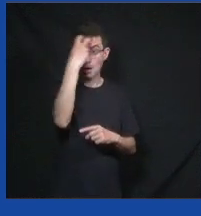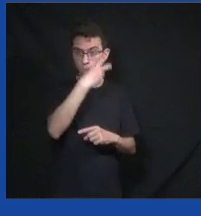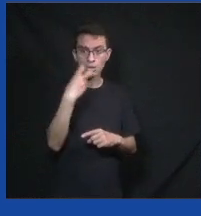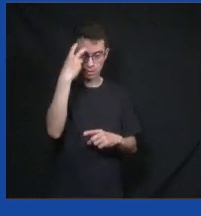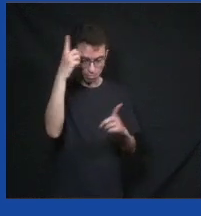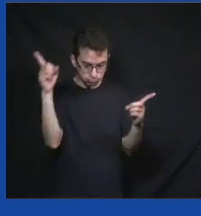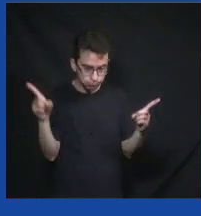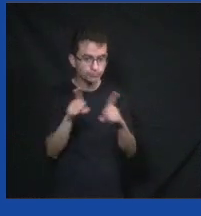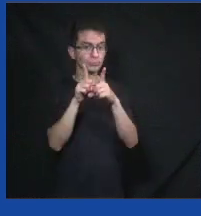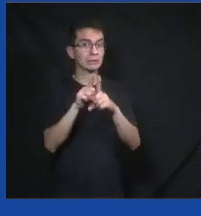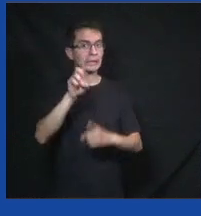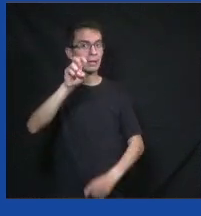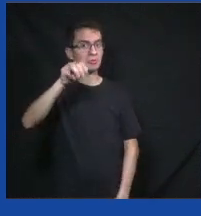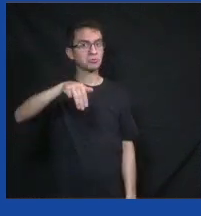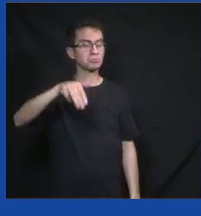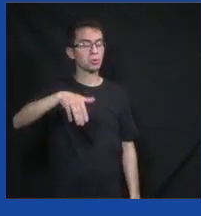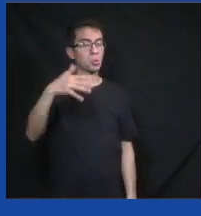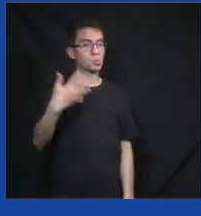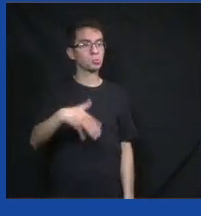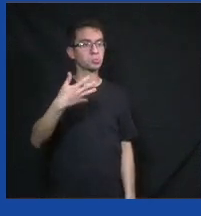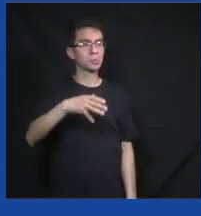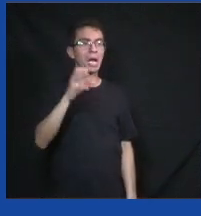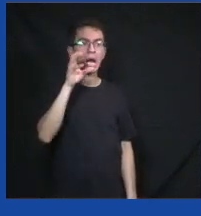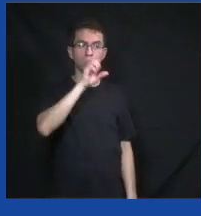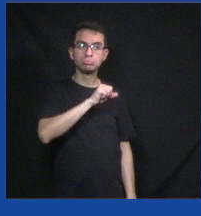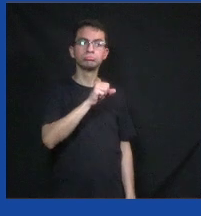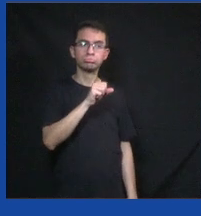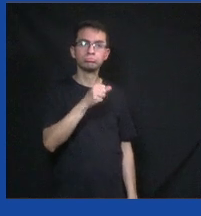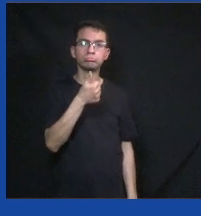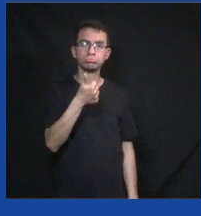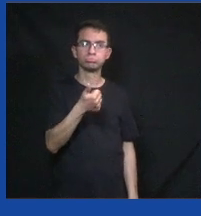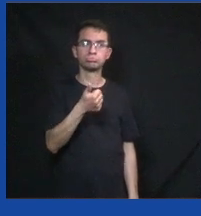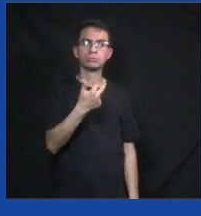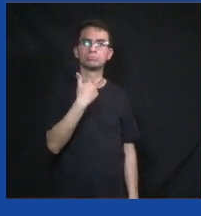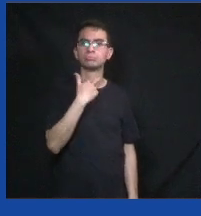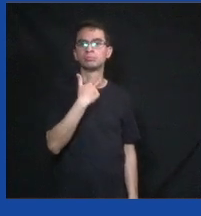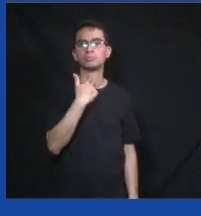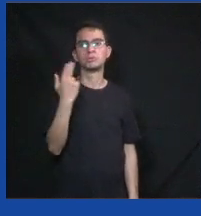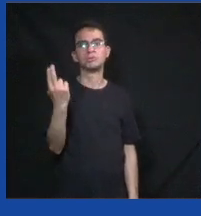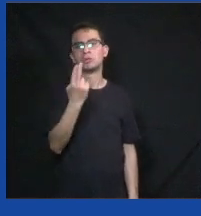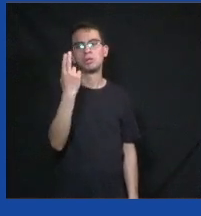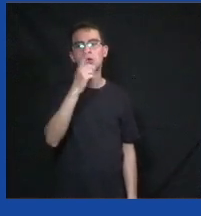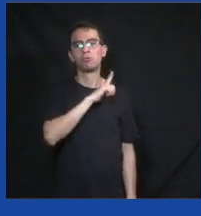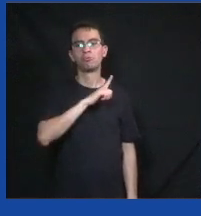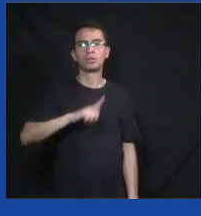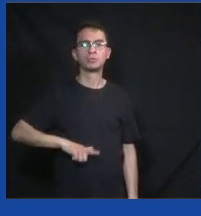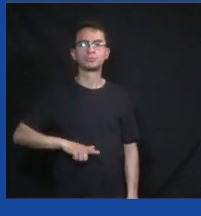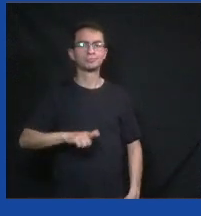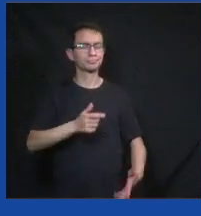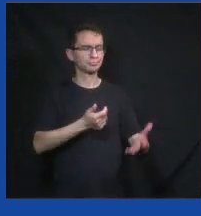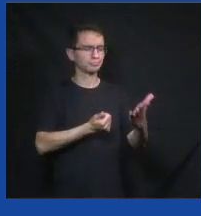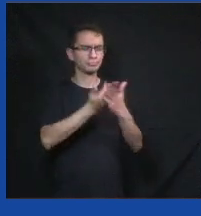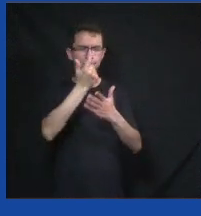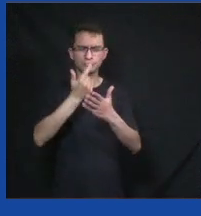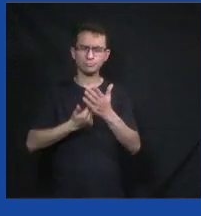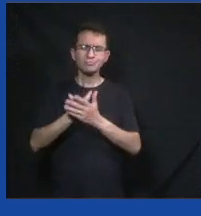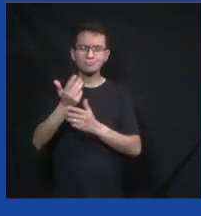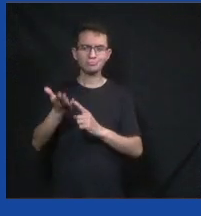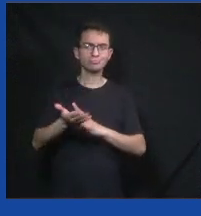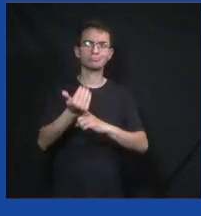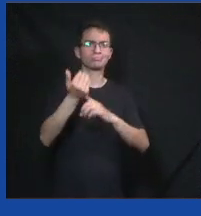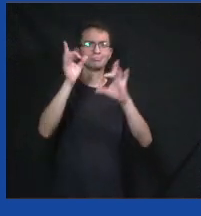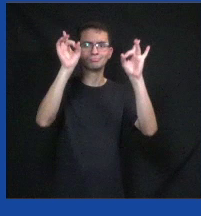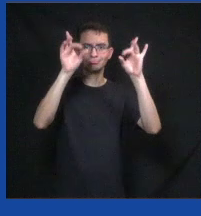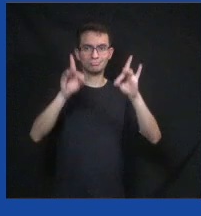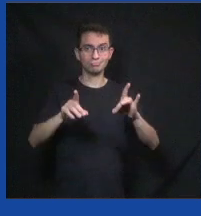em cinco minutos. A gente olha muito para retorno sobre investimento. Não adianta ver governo contratando tecnologia de todo jeito, mirabolante, se